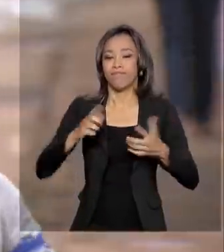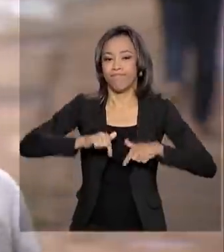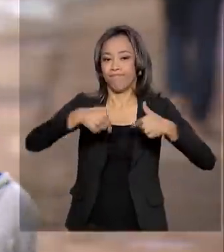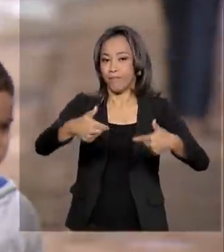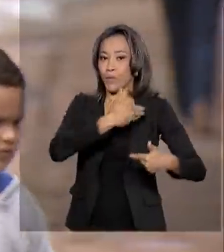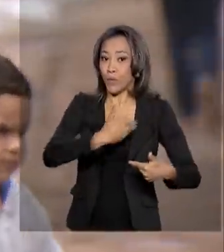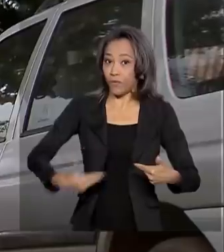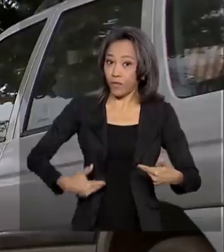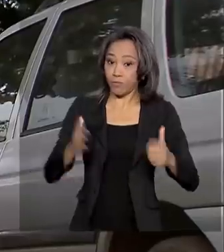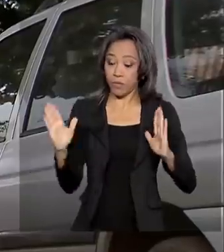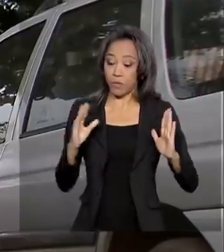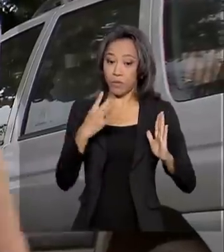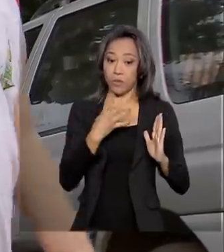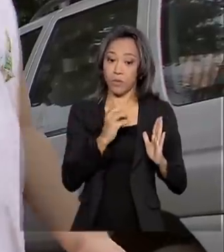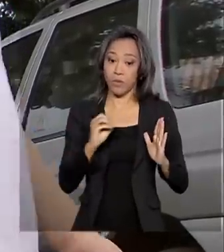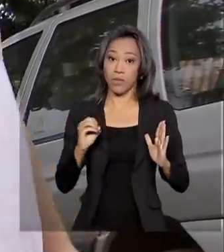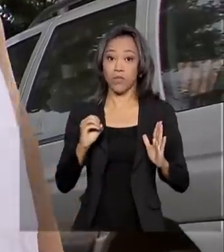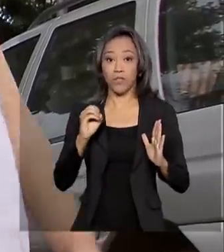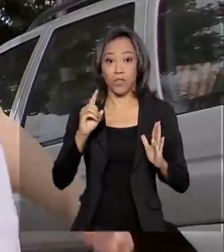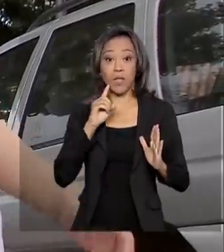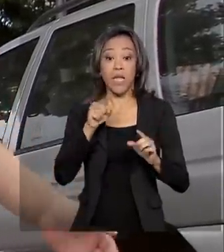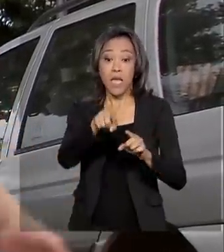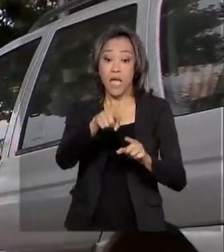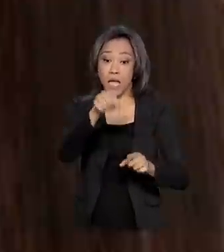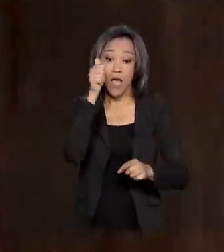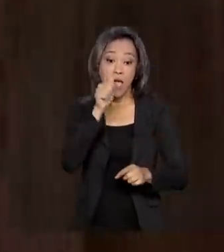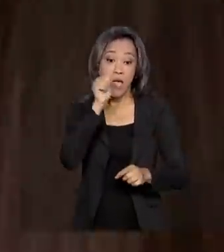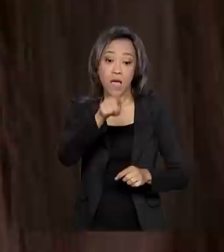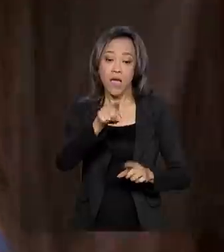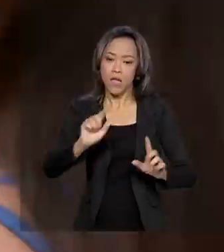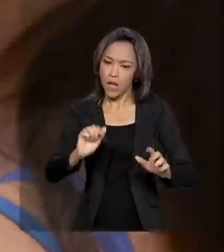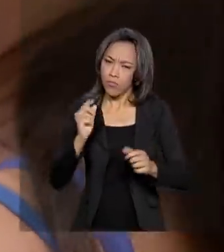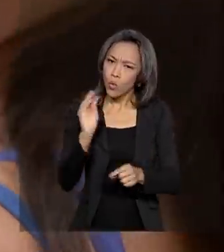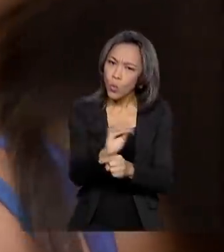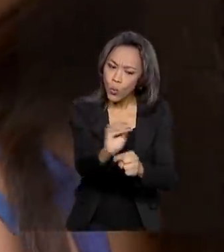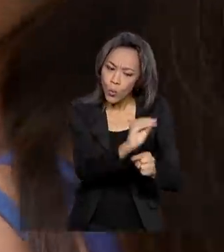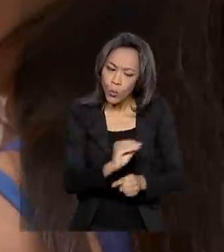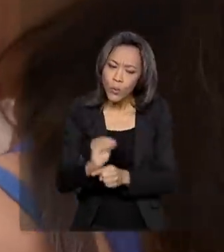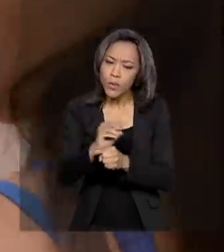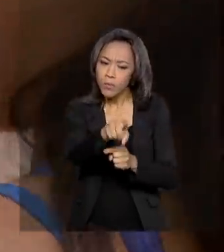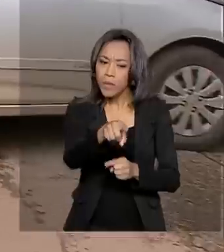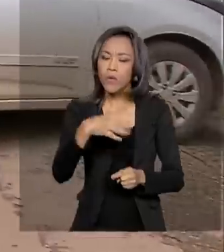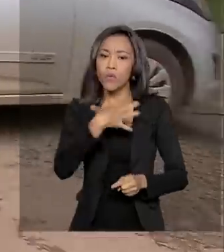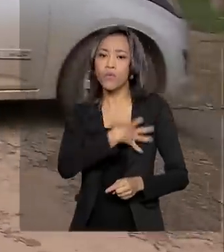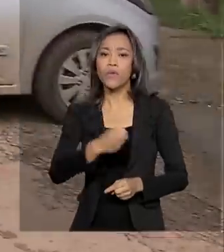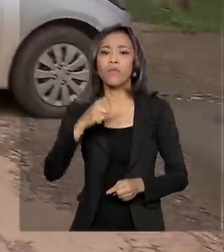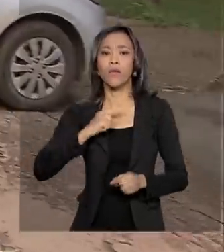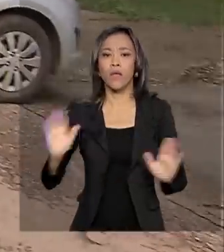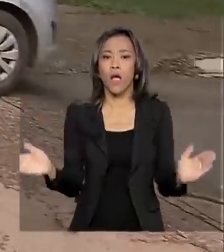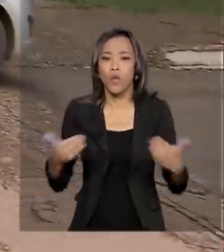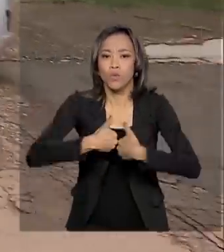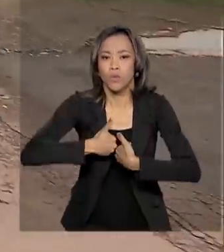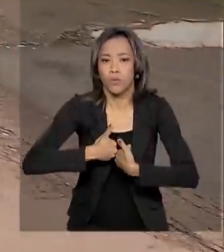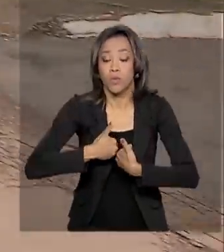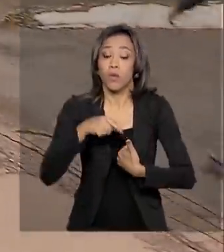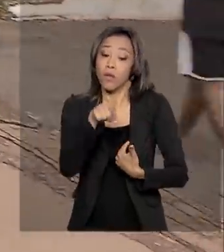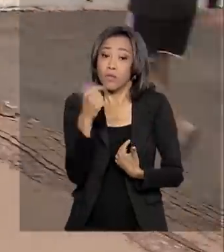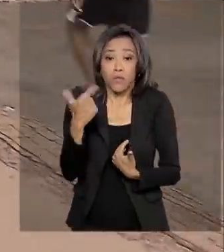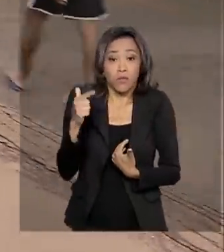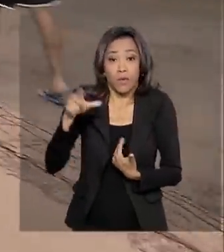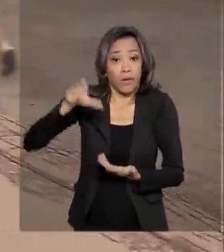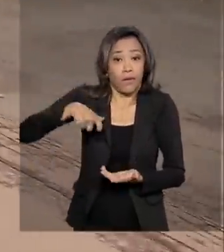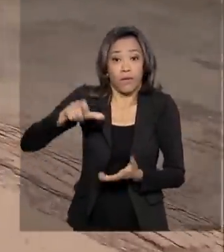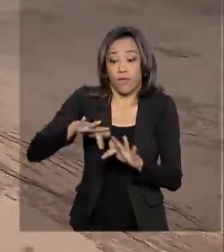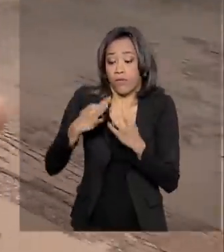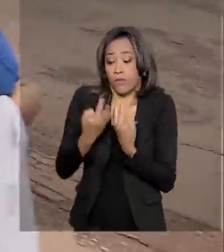Daiane se dedica exclusivamente ao filho Arthur, de 3 anos, diagnosticado com autismo. Sem o Bolsa Família, a dona de casa teria